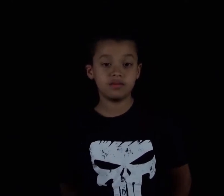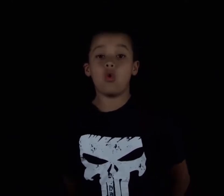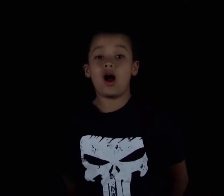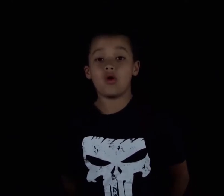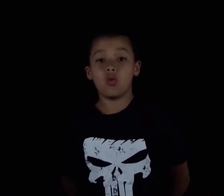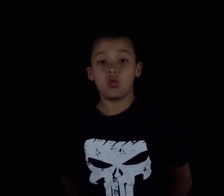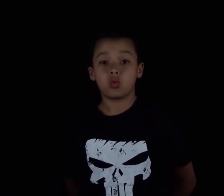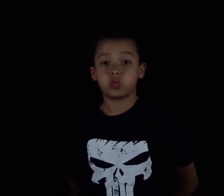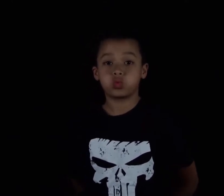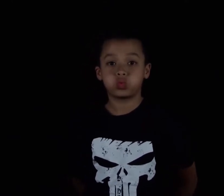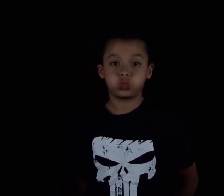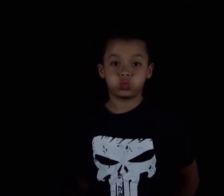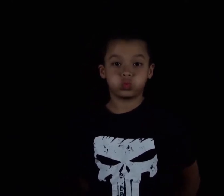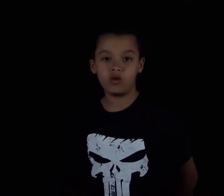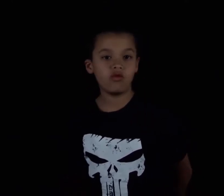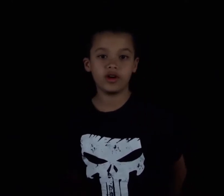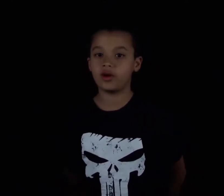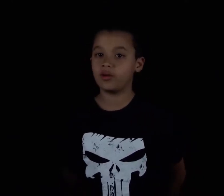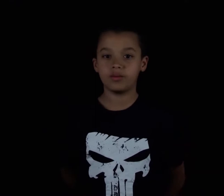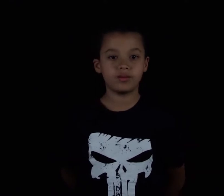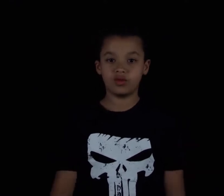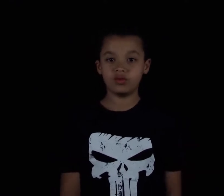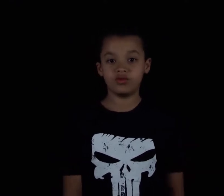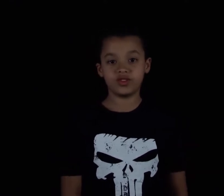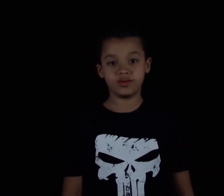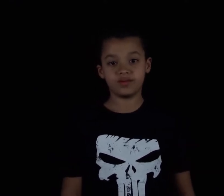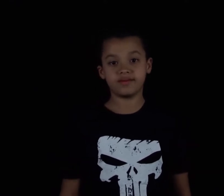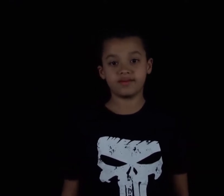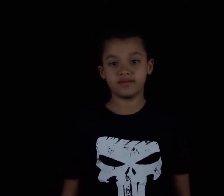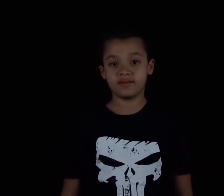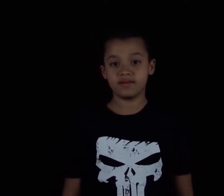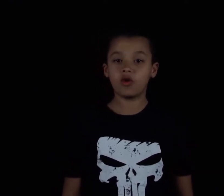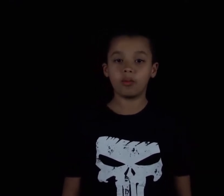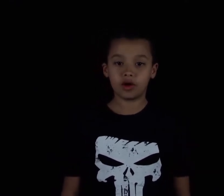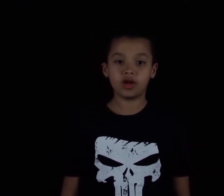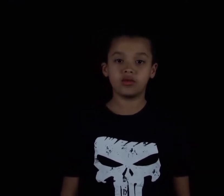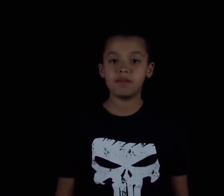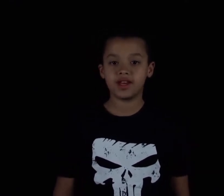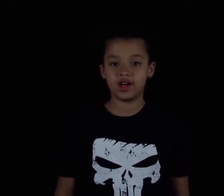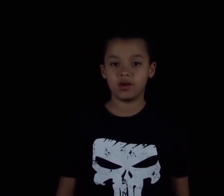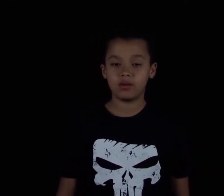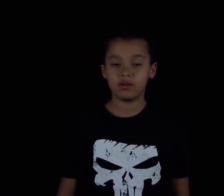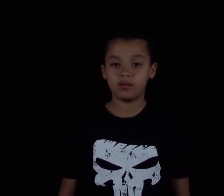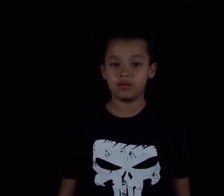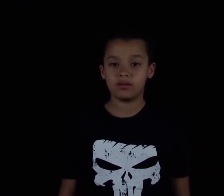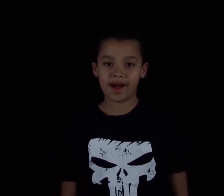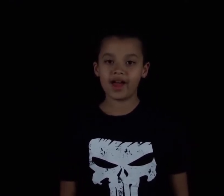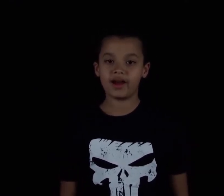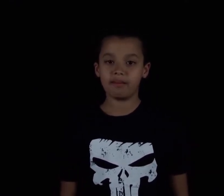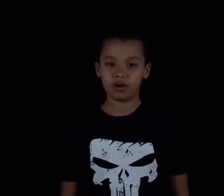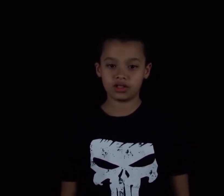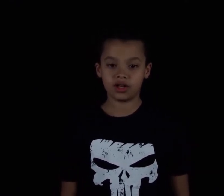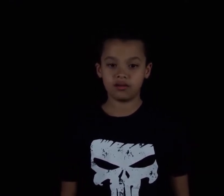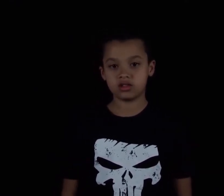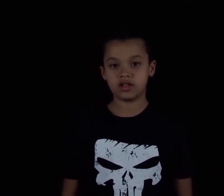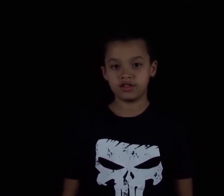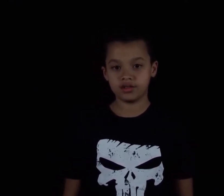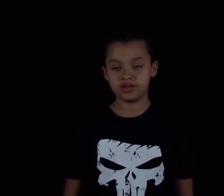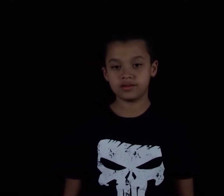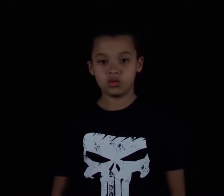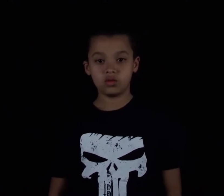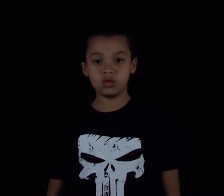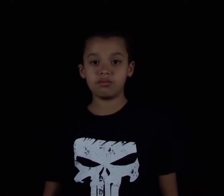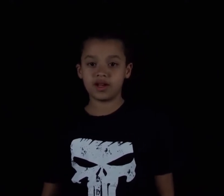disse, uau. Não foi não. Foi um fim. Foi um plano. Imperial. Para portar.